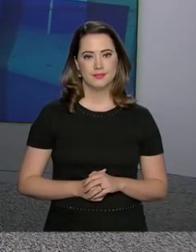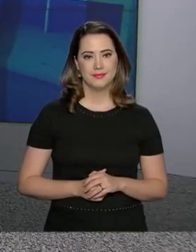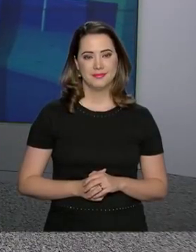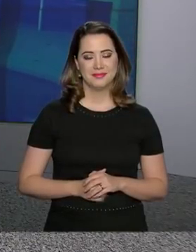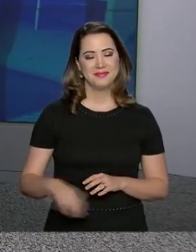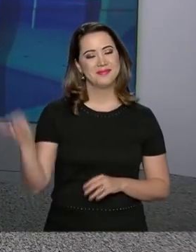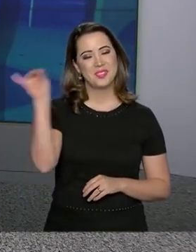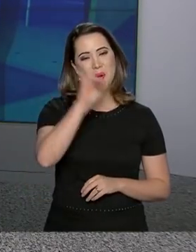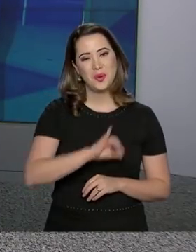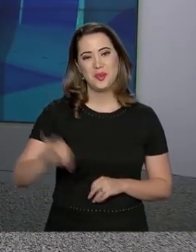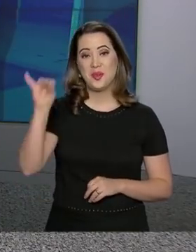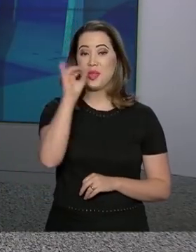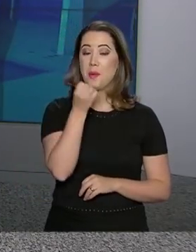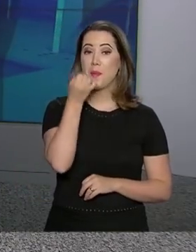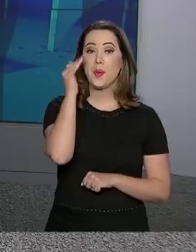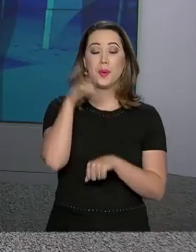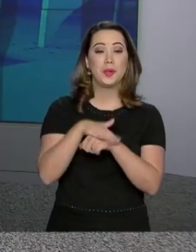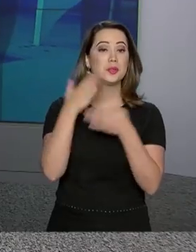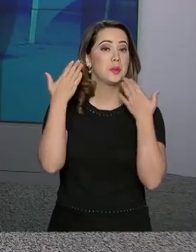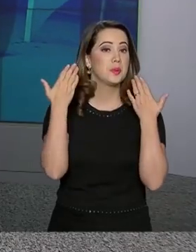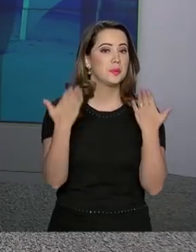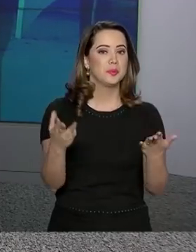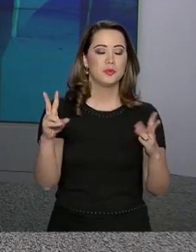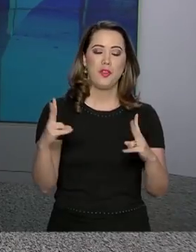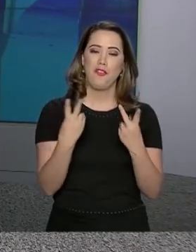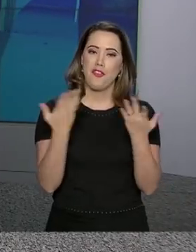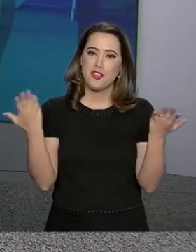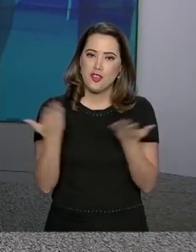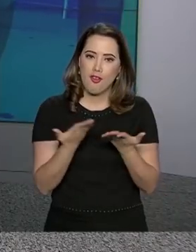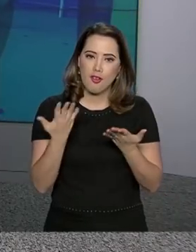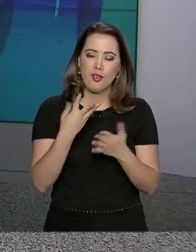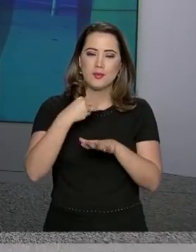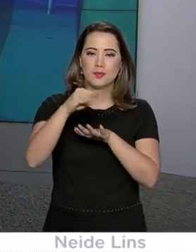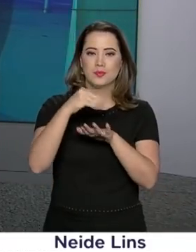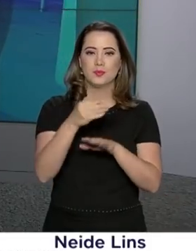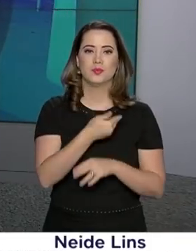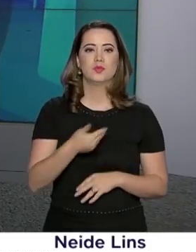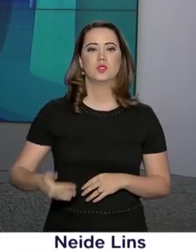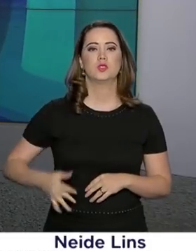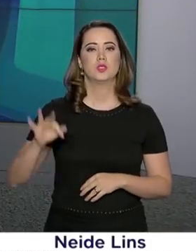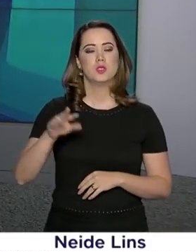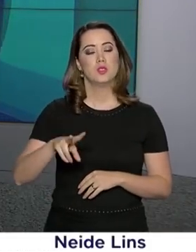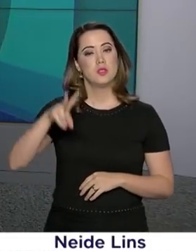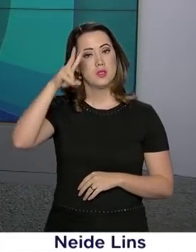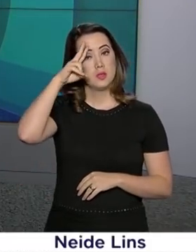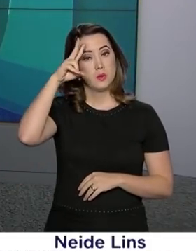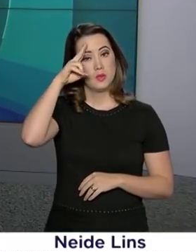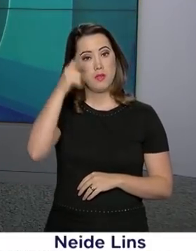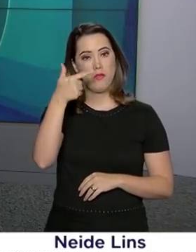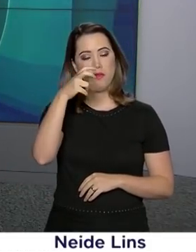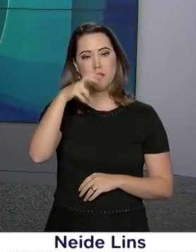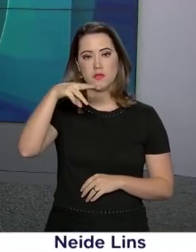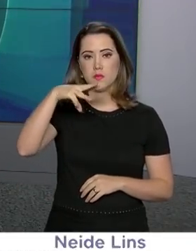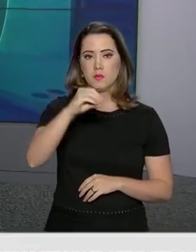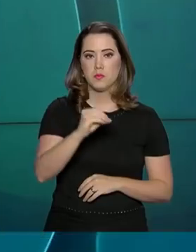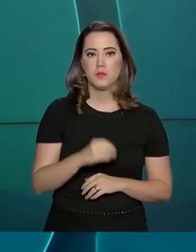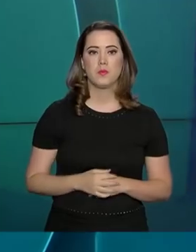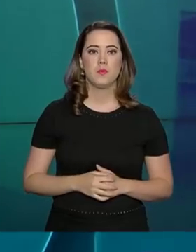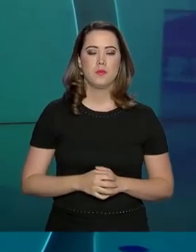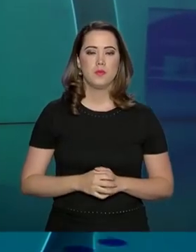Olá, boa noite para você. Acompanhe agora as notícias do governo federal desta segunda-feira, 25 de março.